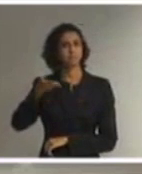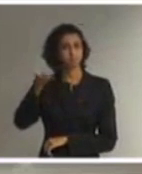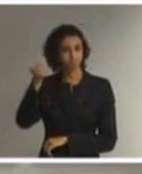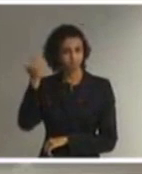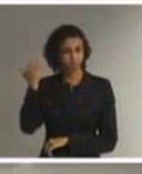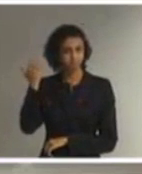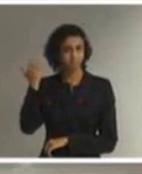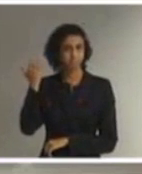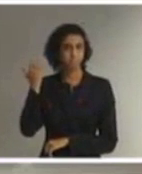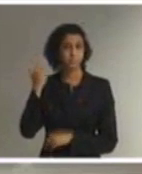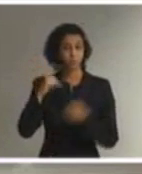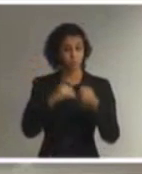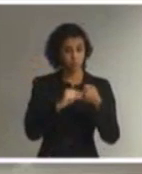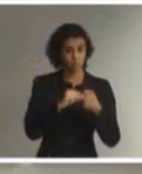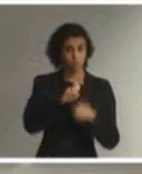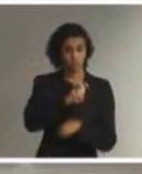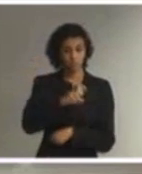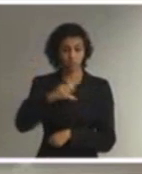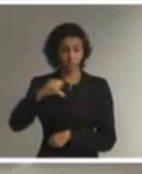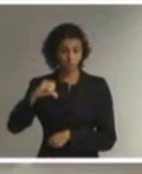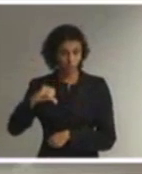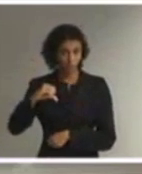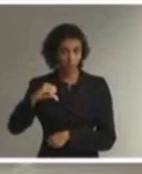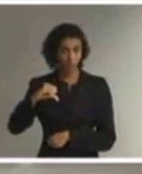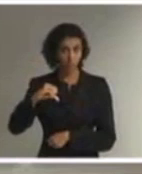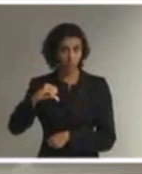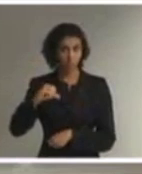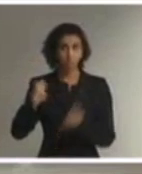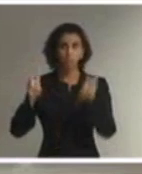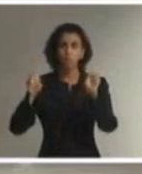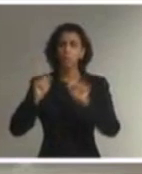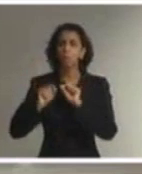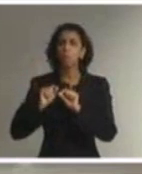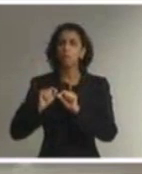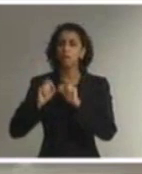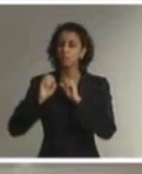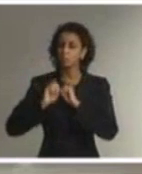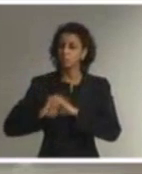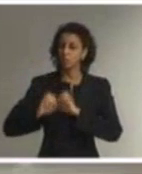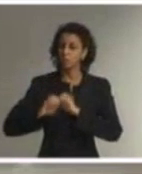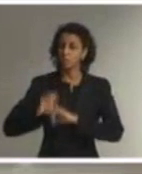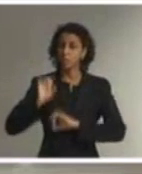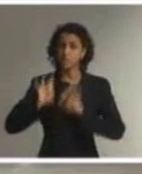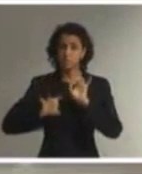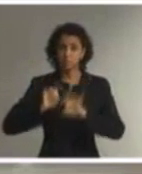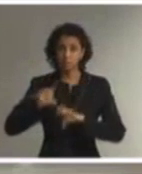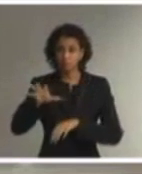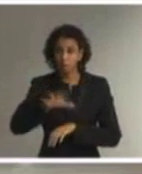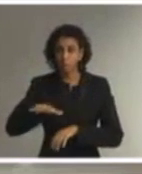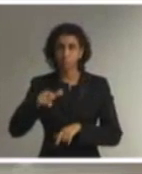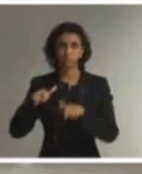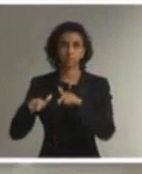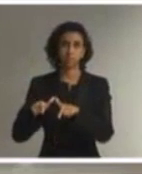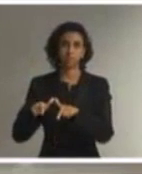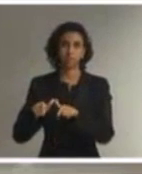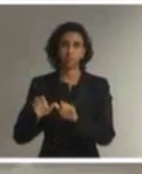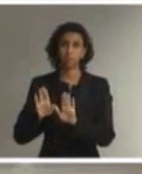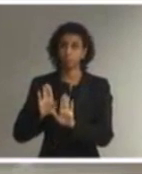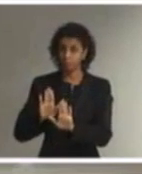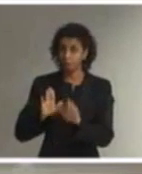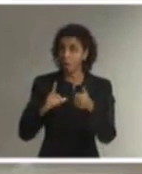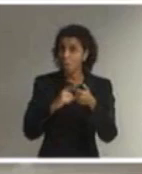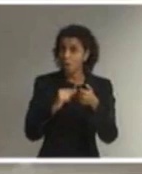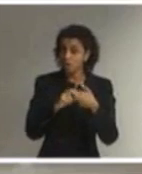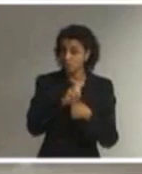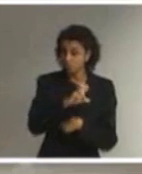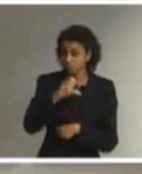que lá no artigo 59, trata da educação especial para o trabalho. E olha o que diz o